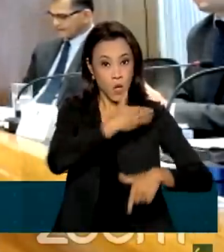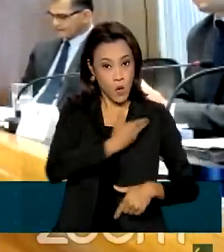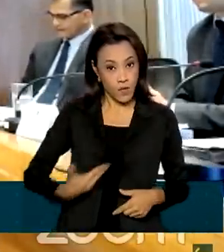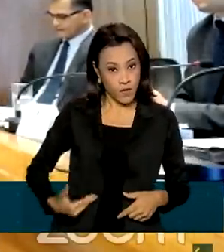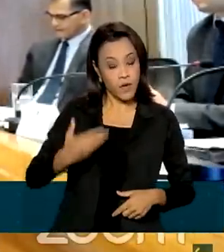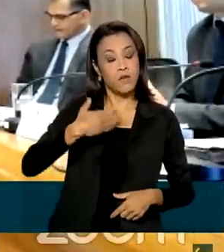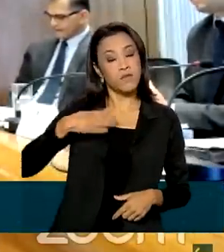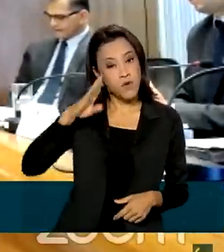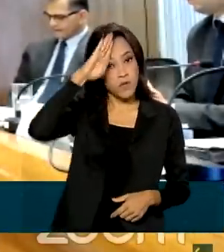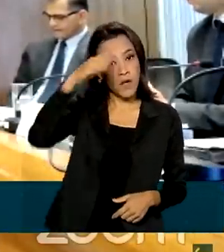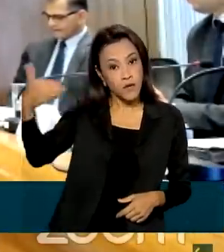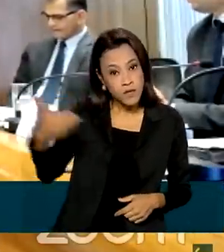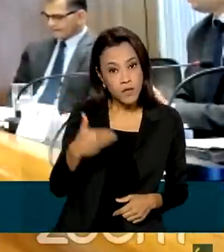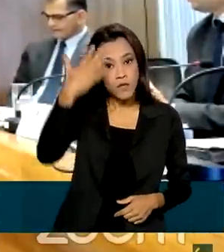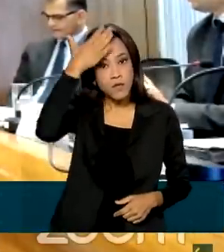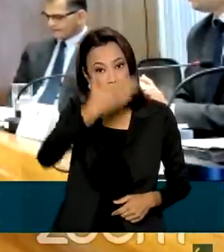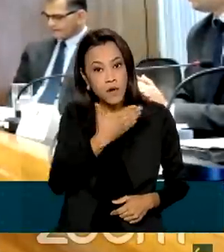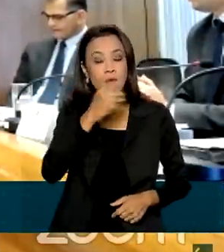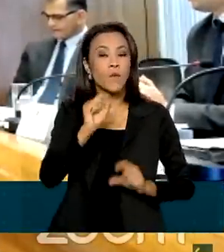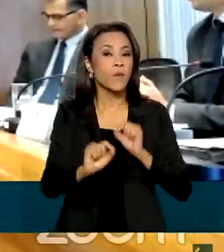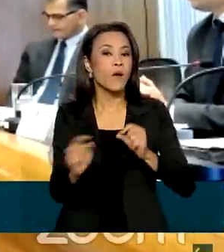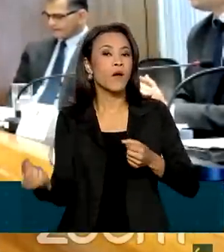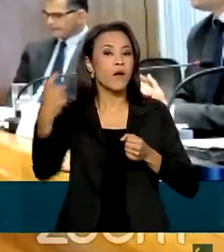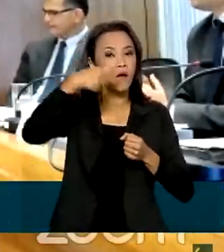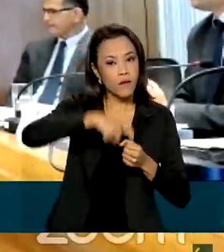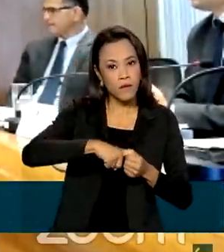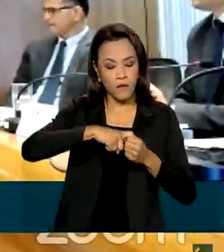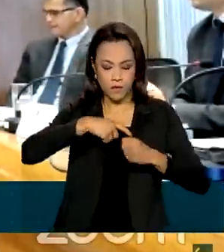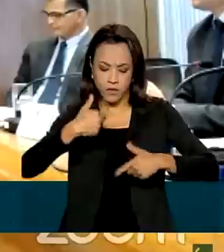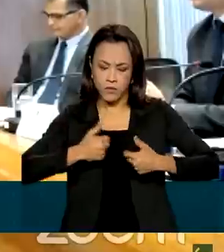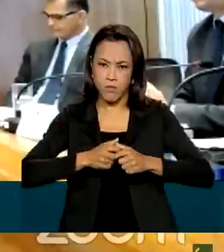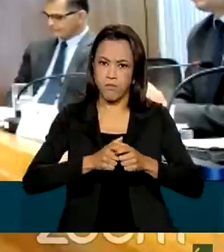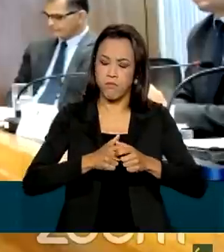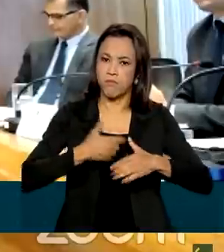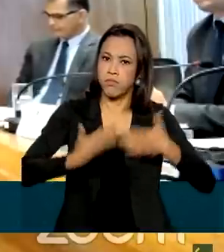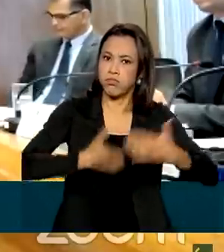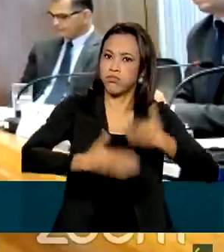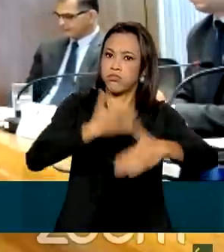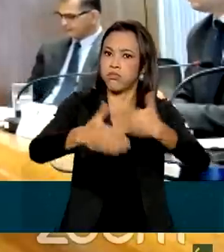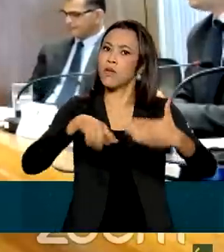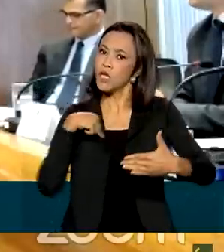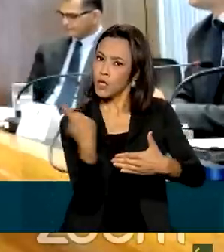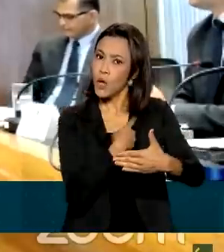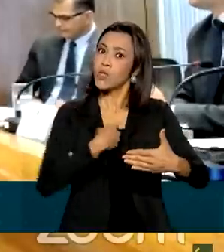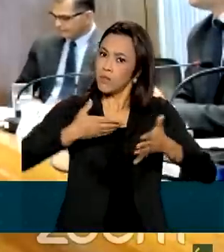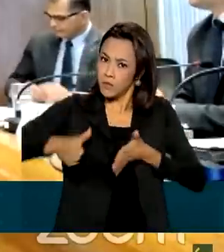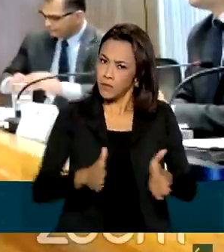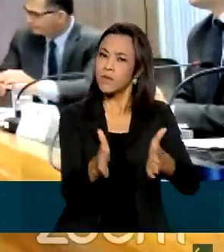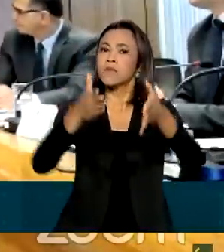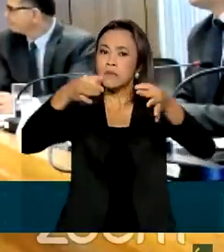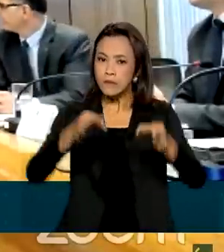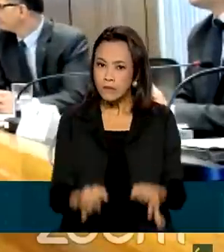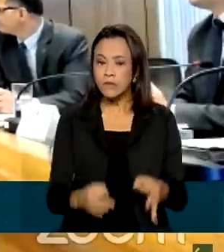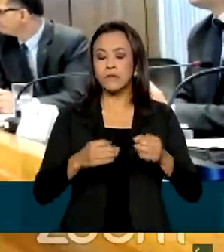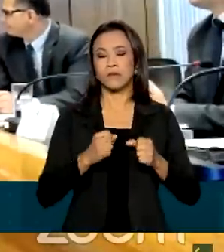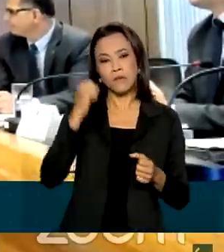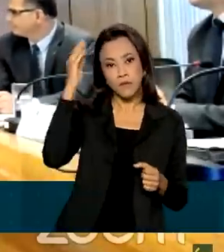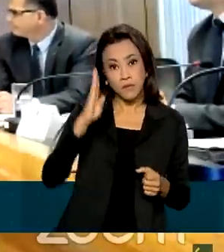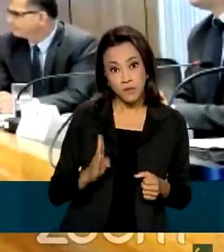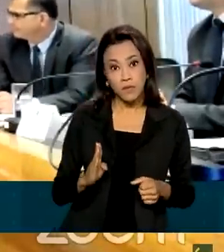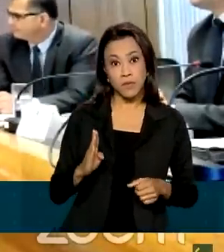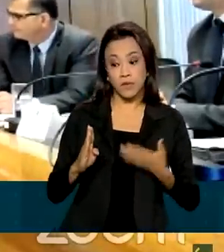que demonstra a retomada do crescimento e a certeza de estarmos no caminho certo e de que o Brasil é um